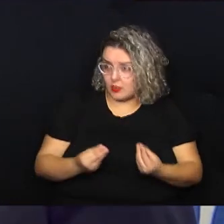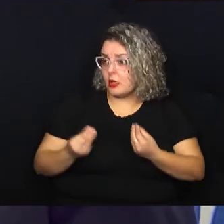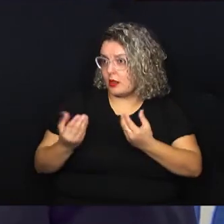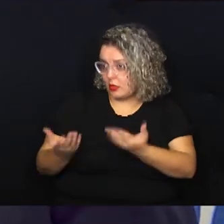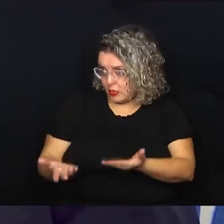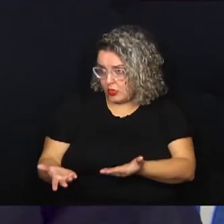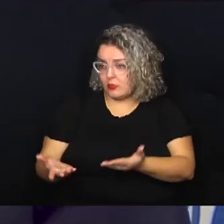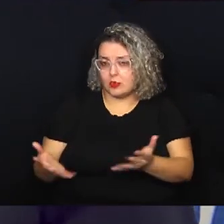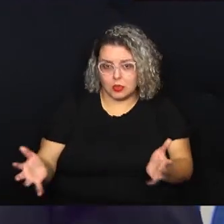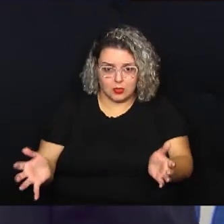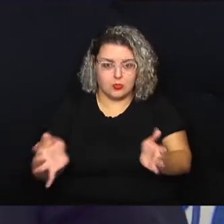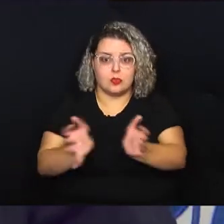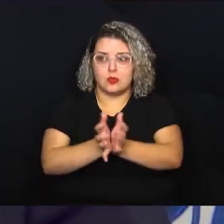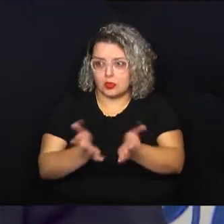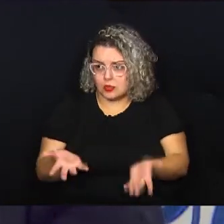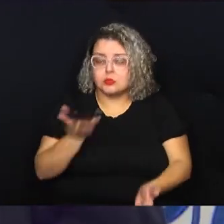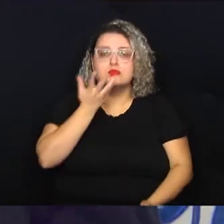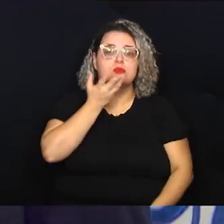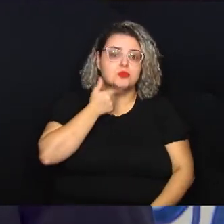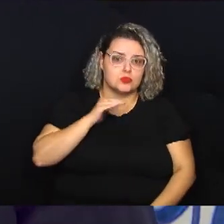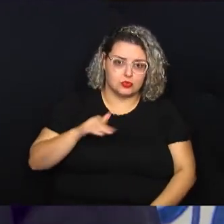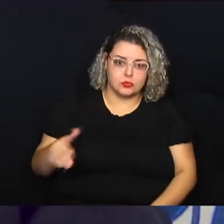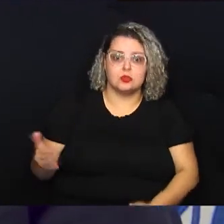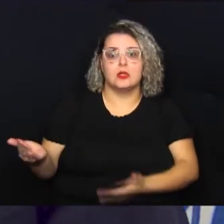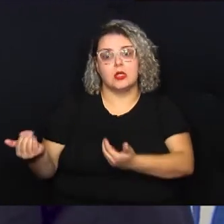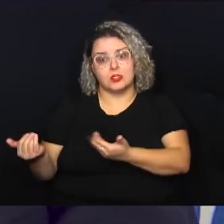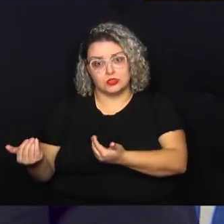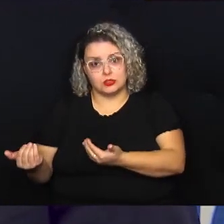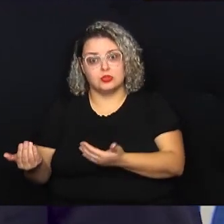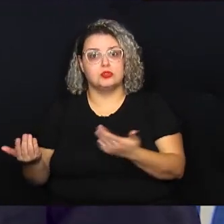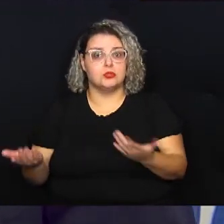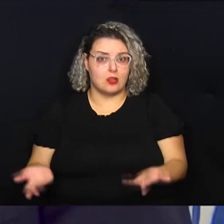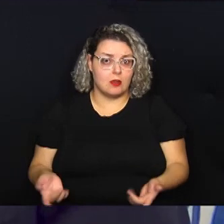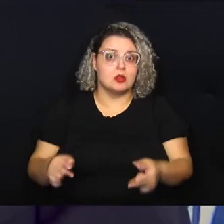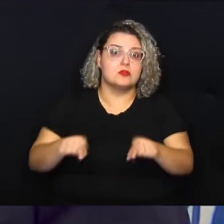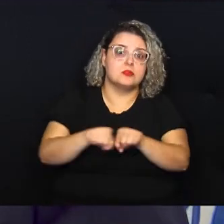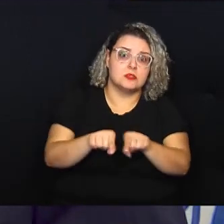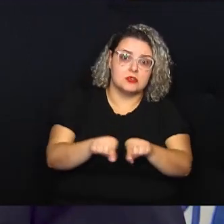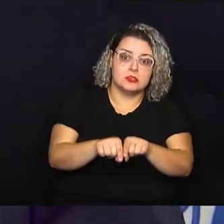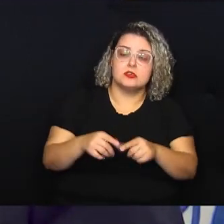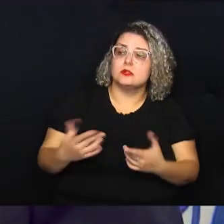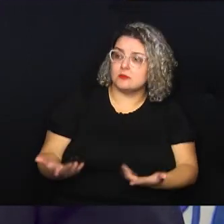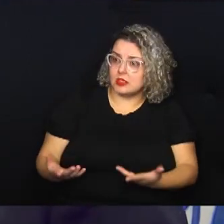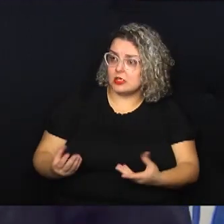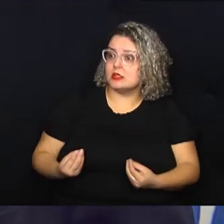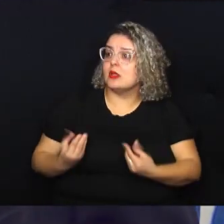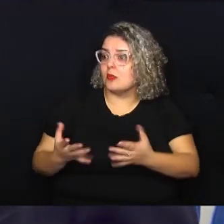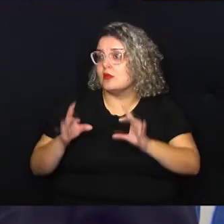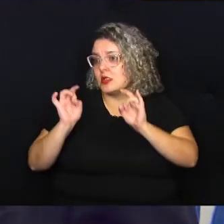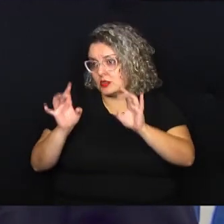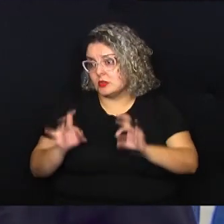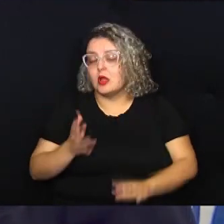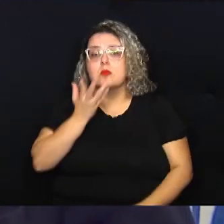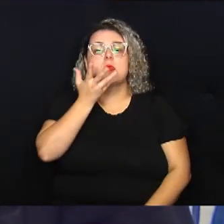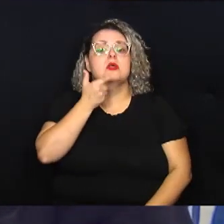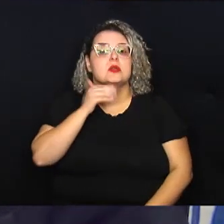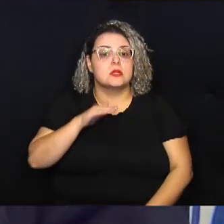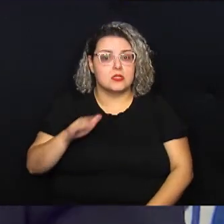conjunto de crianças, de jovens e também há uma oferta especial para as crianças